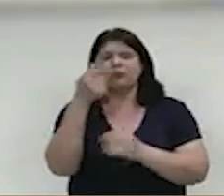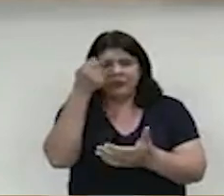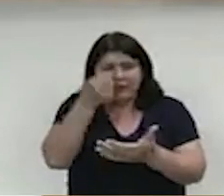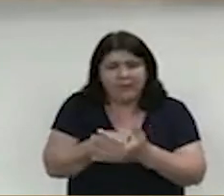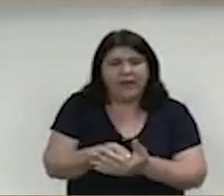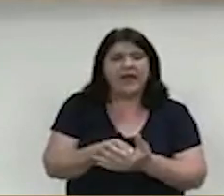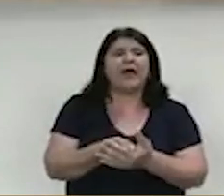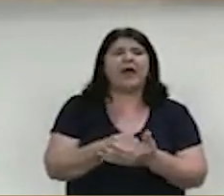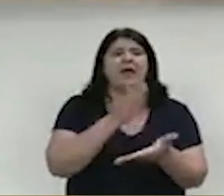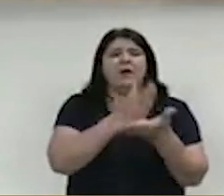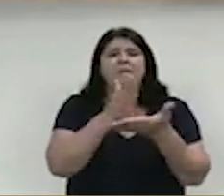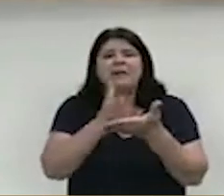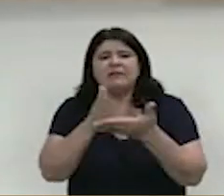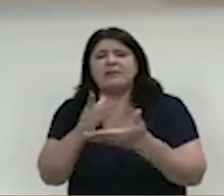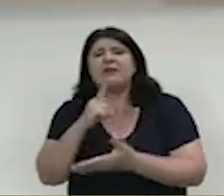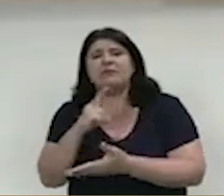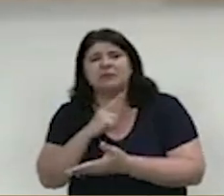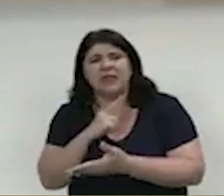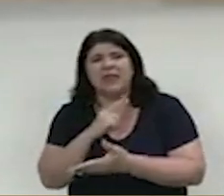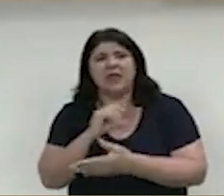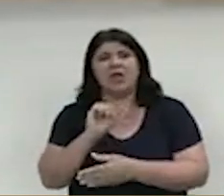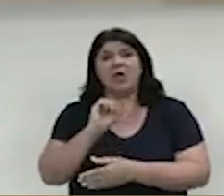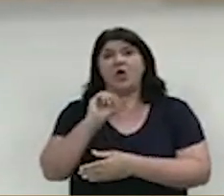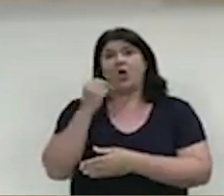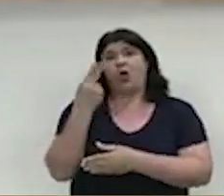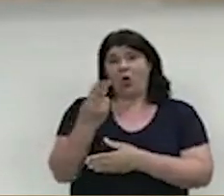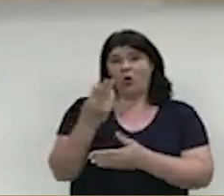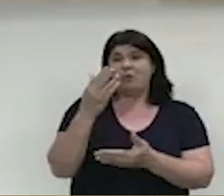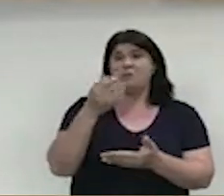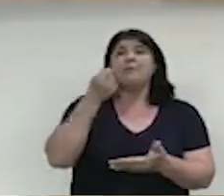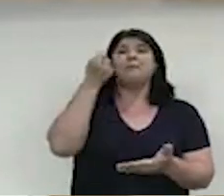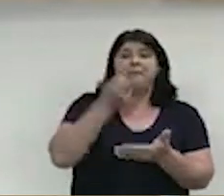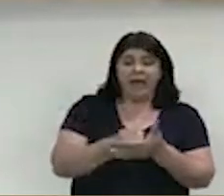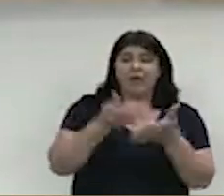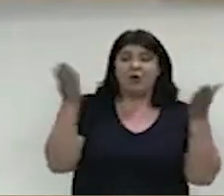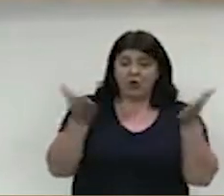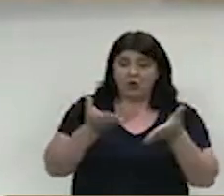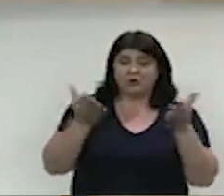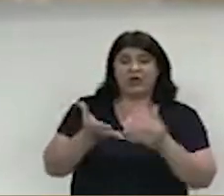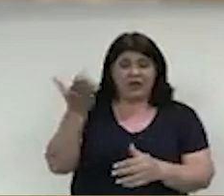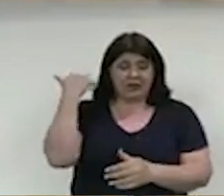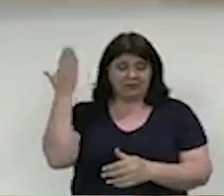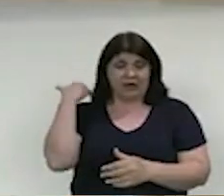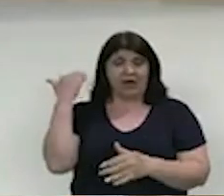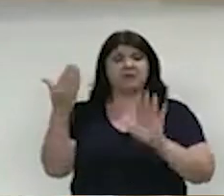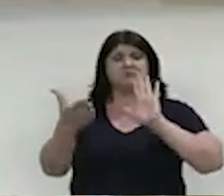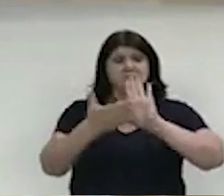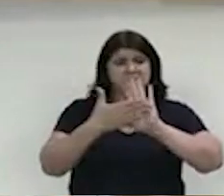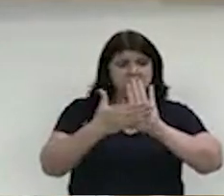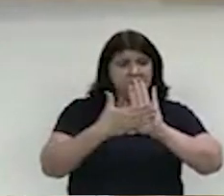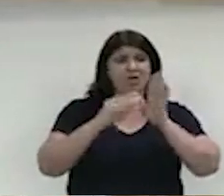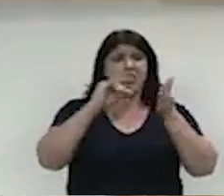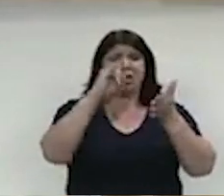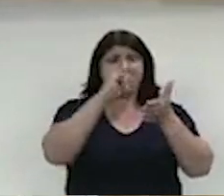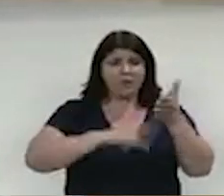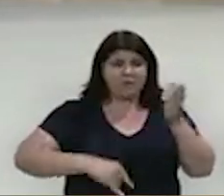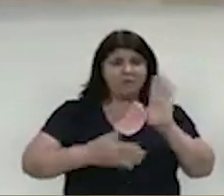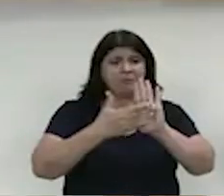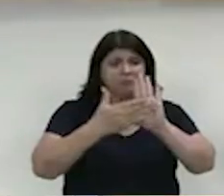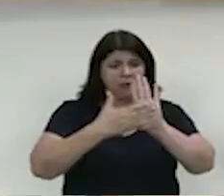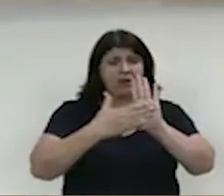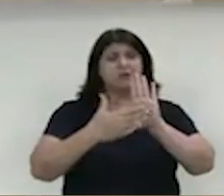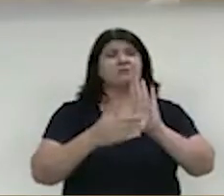parcelamento aqui, ou já pagou, apresenta o comprovante de pagamento. Simplesmente isso. Então,